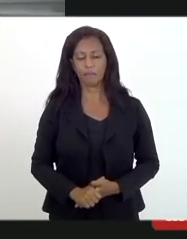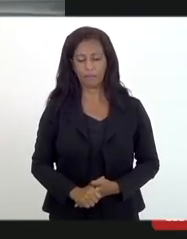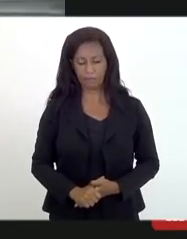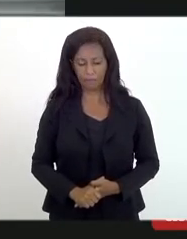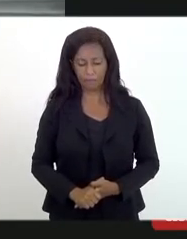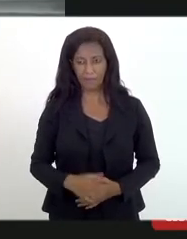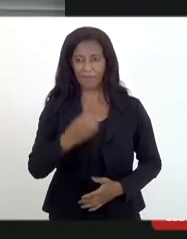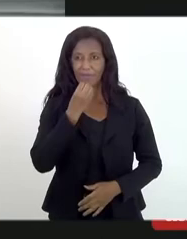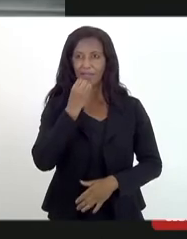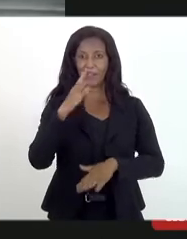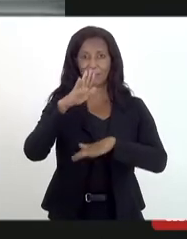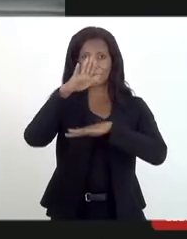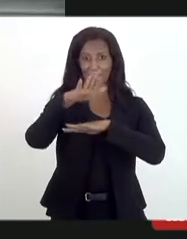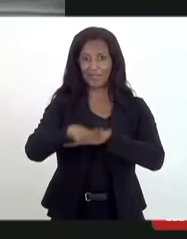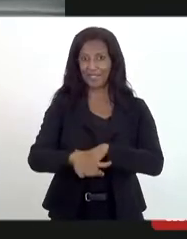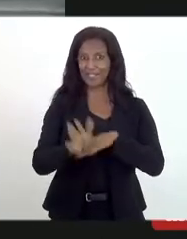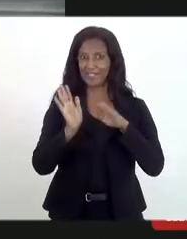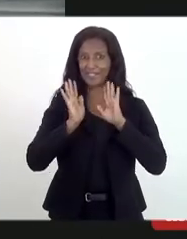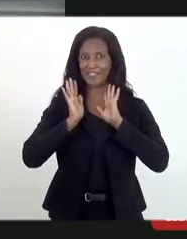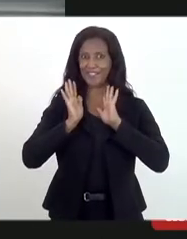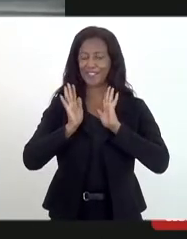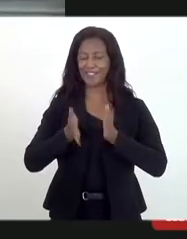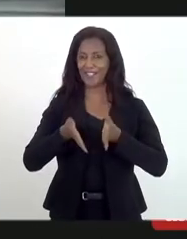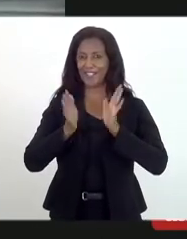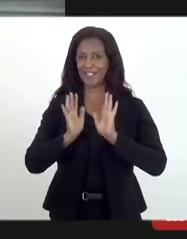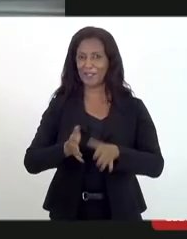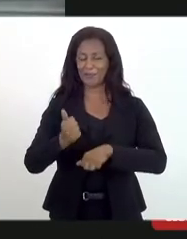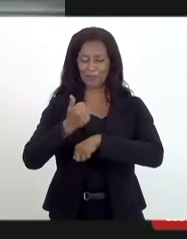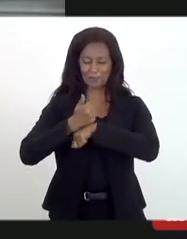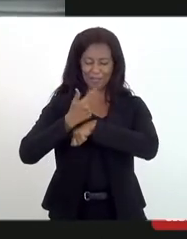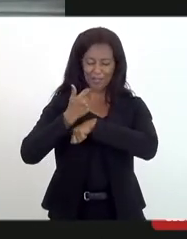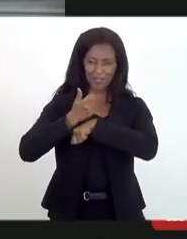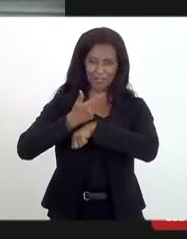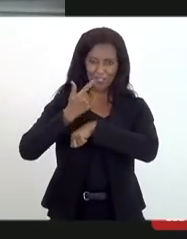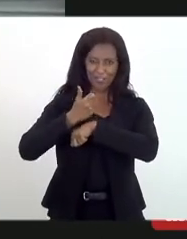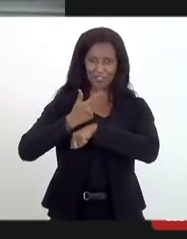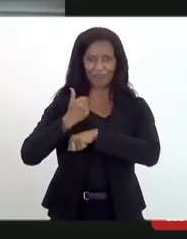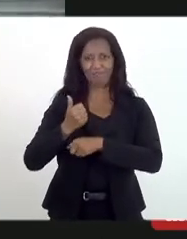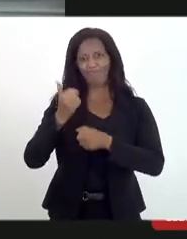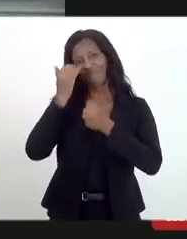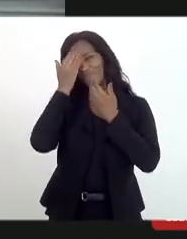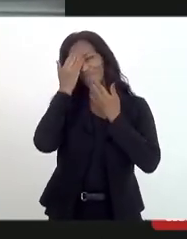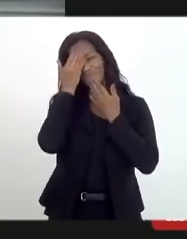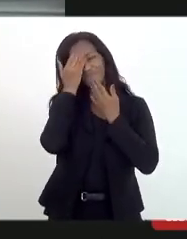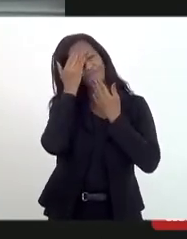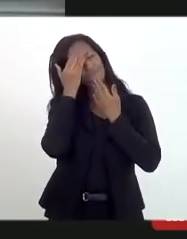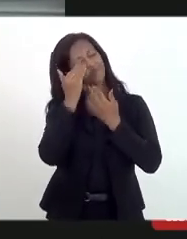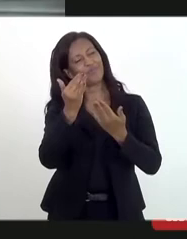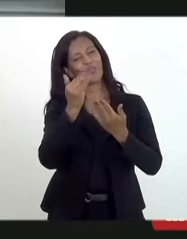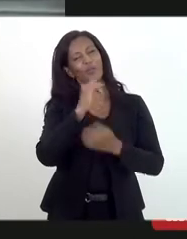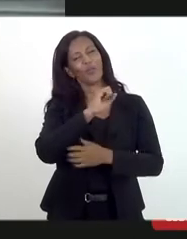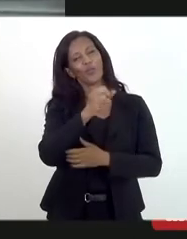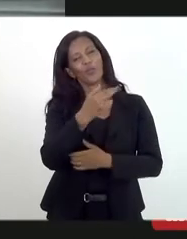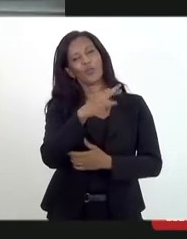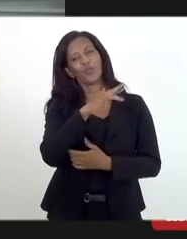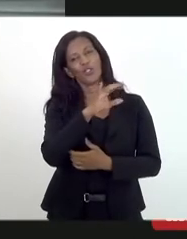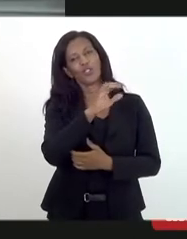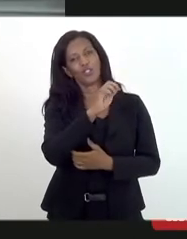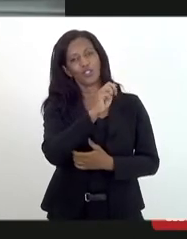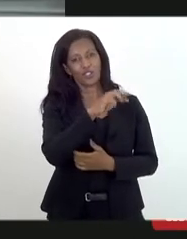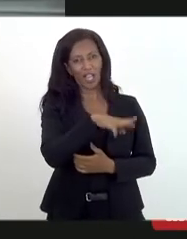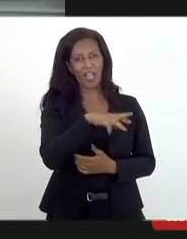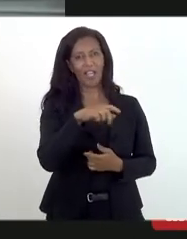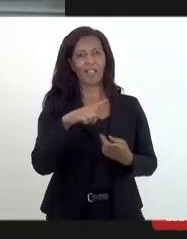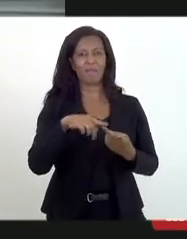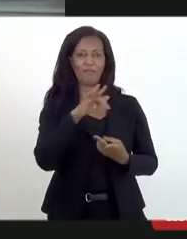Boa tarde já, já chegamos aí ao meio-dia. Quero agradecer ao doutor Jaime, ao doutor Fábio Amado e